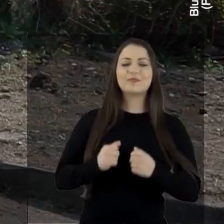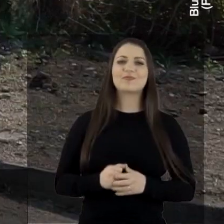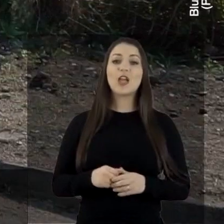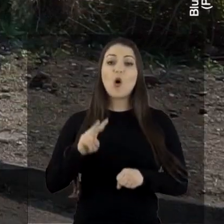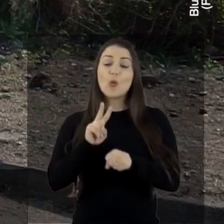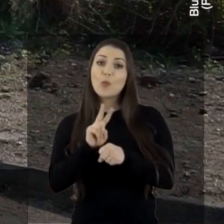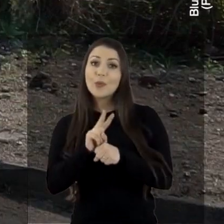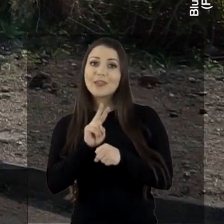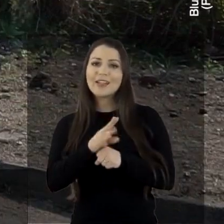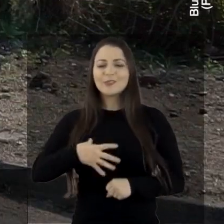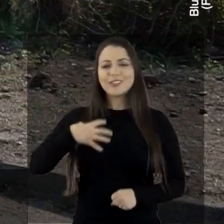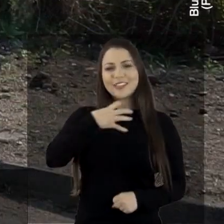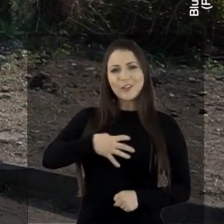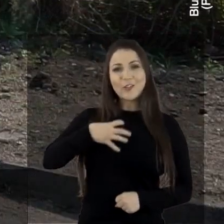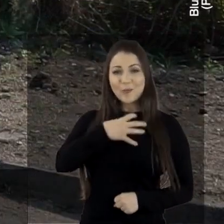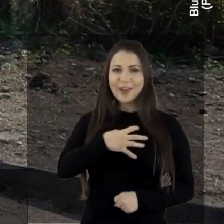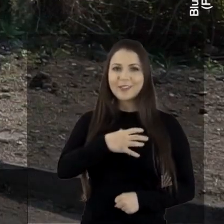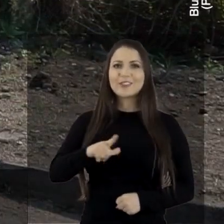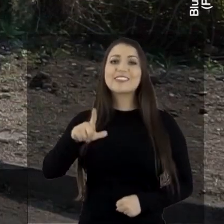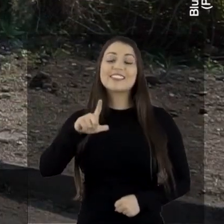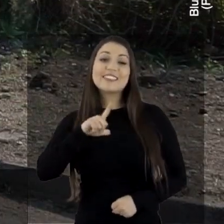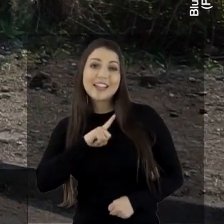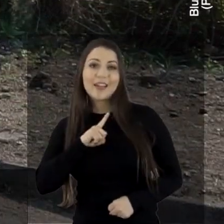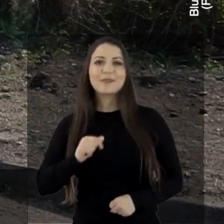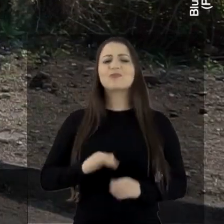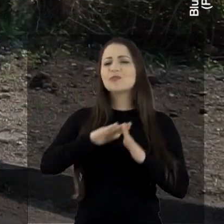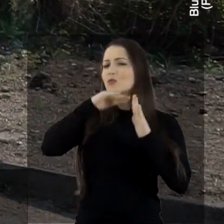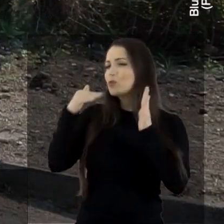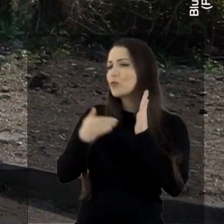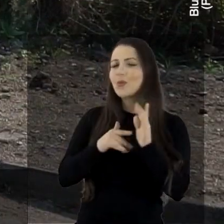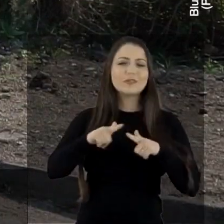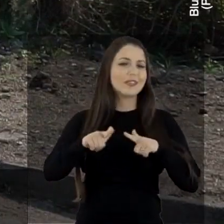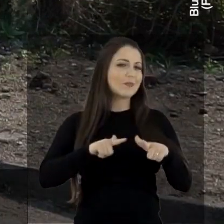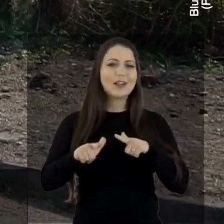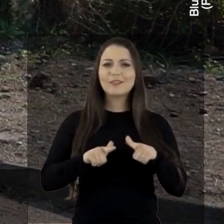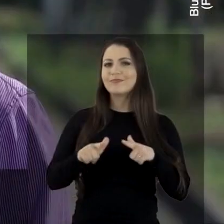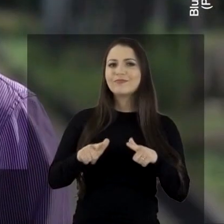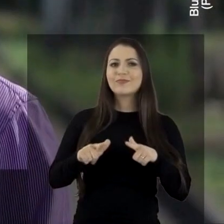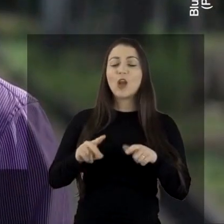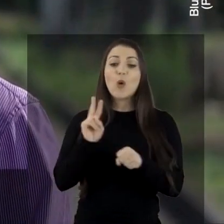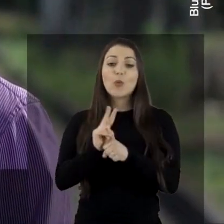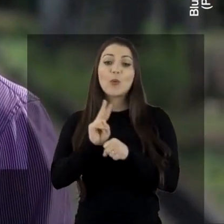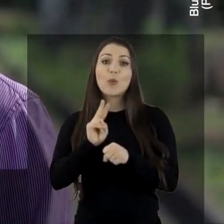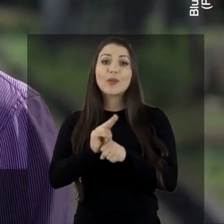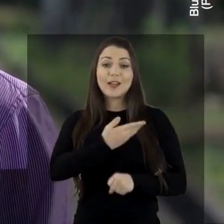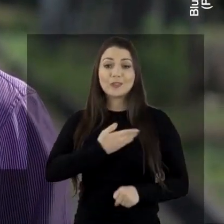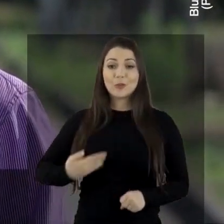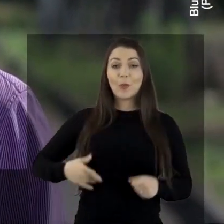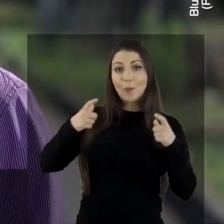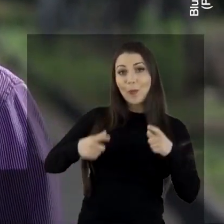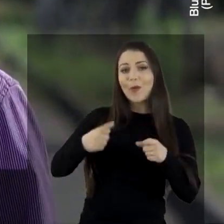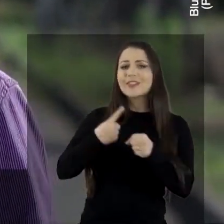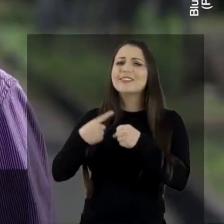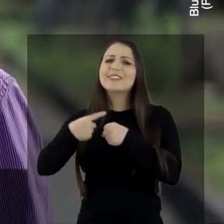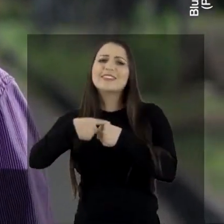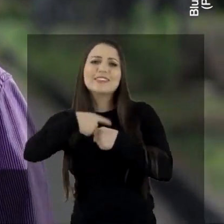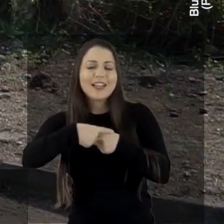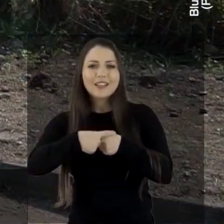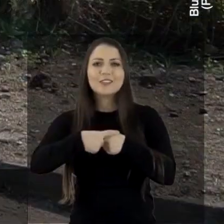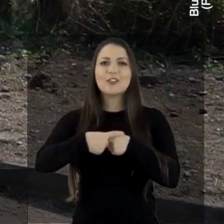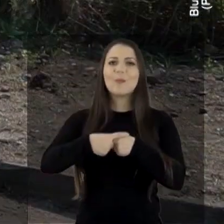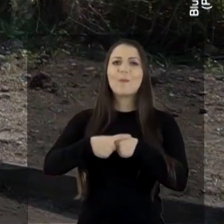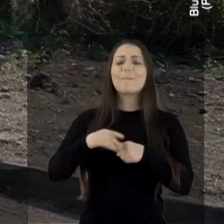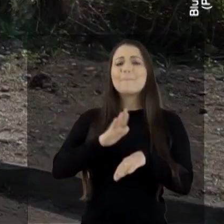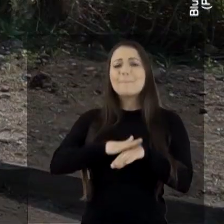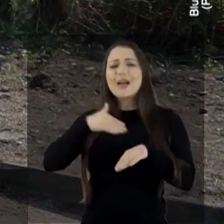famílias. Cuidado. Um sentimento e um fazer que vão permear todo o nosso trabalho. Cuidado com o bem público e com a cidade.